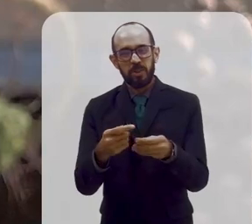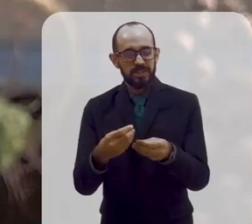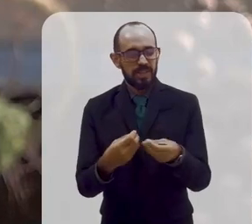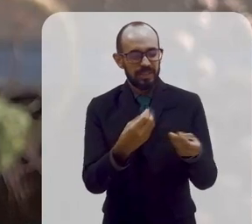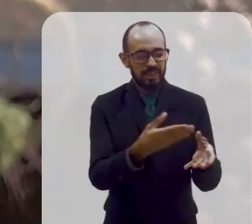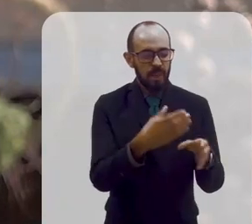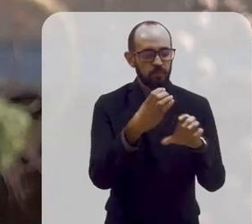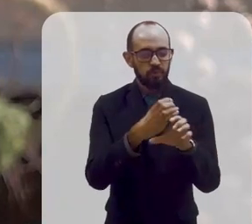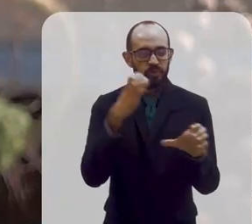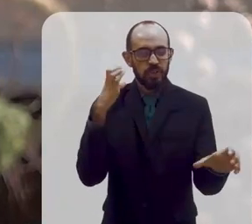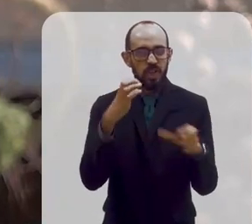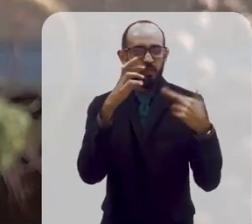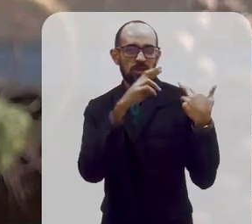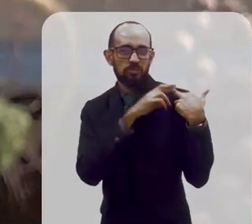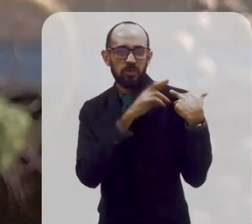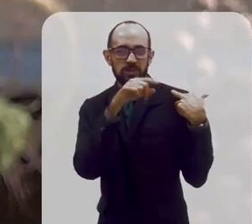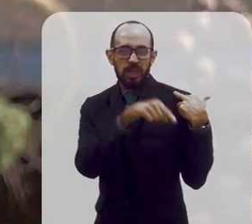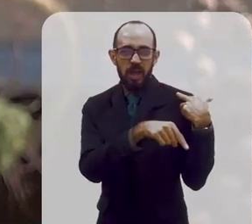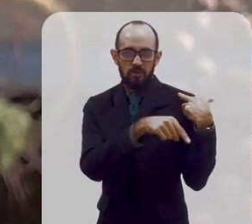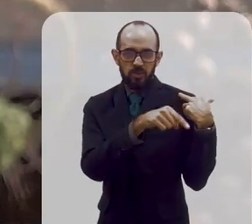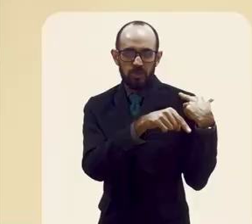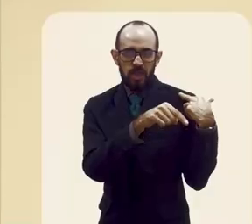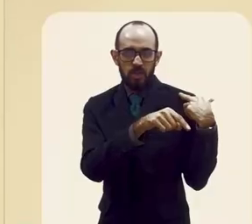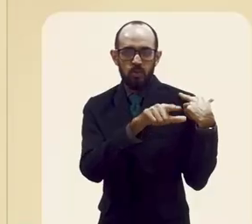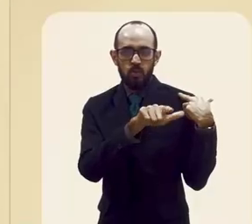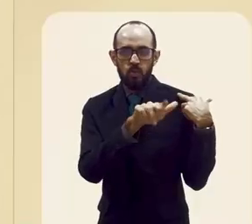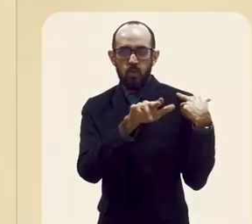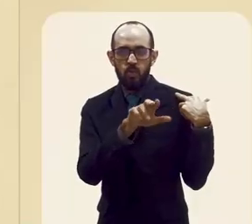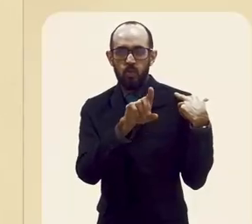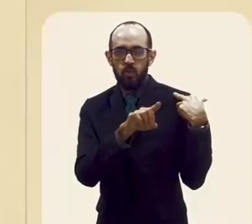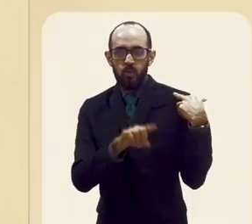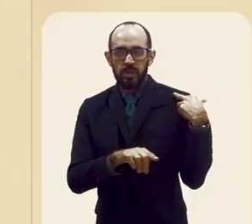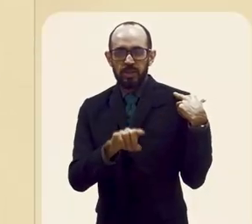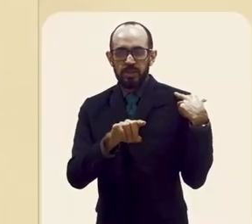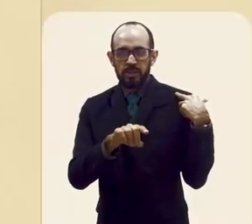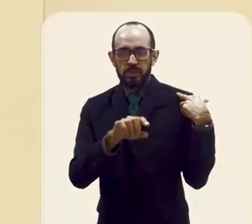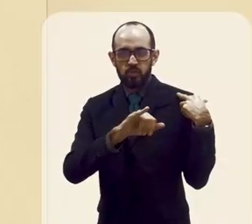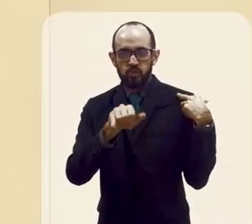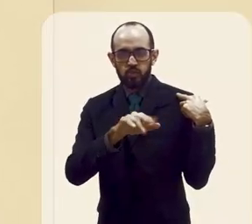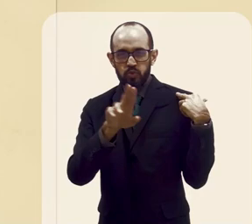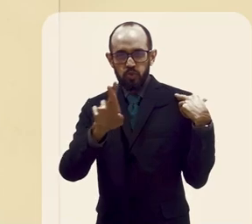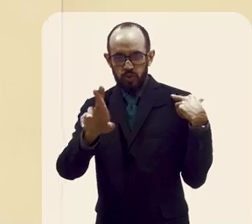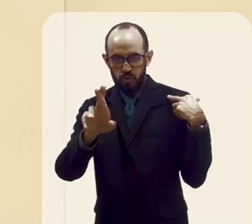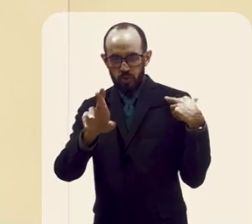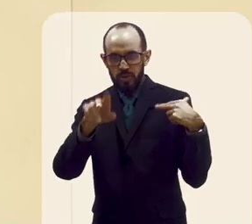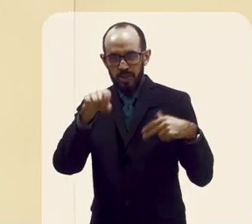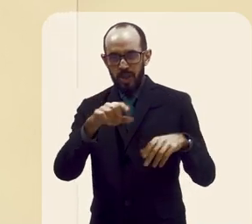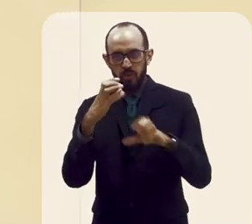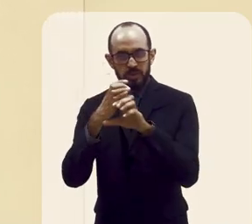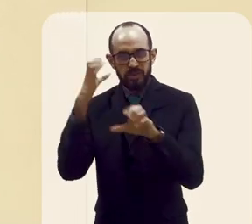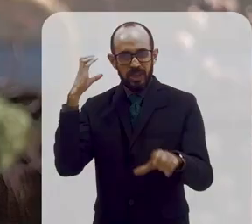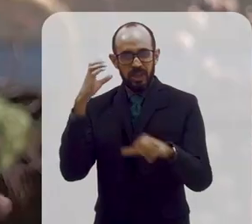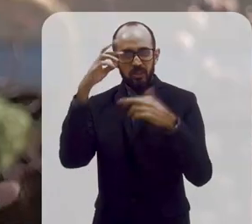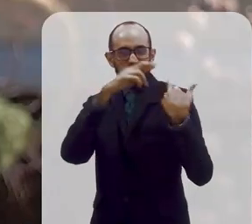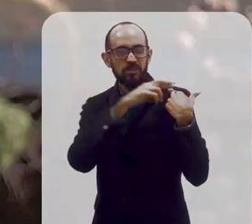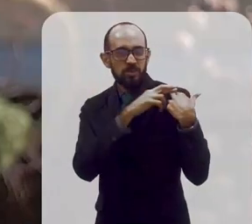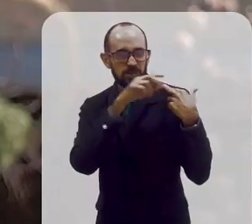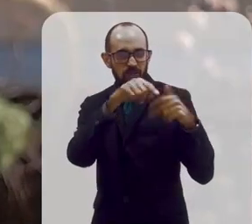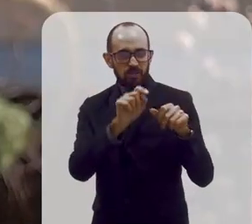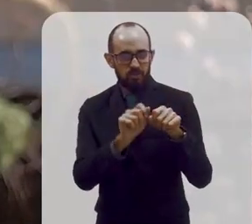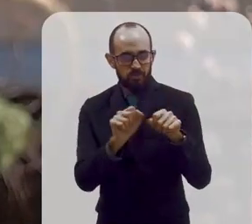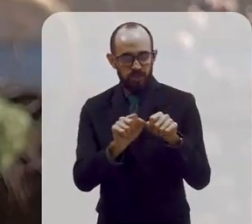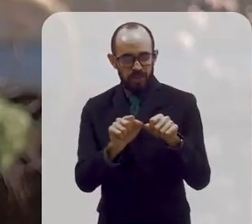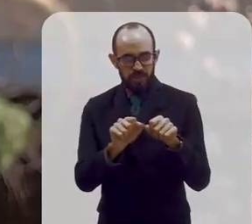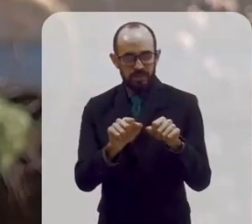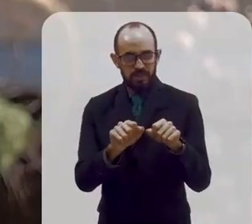passa para o engenheiro responsável, que era o Luiz Moraes Júnior. E o Luiz Moraes Júnior é o engenheiro responsável que faz,